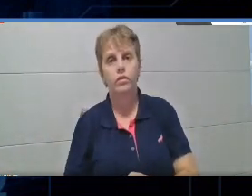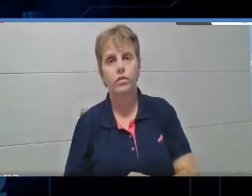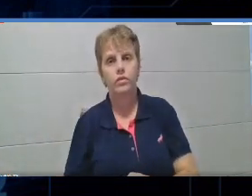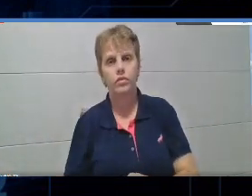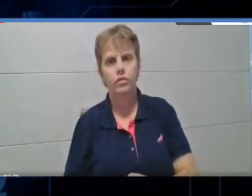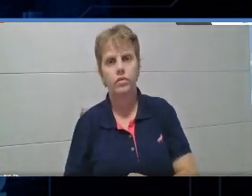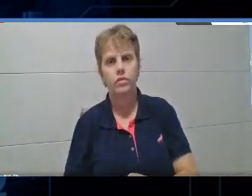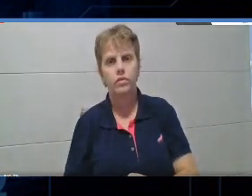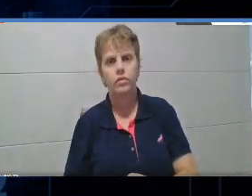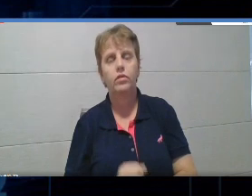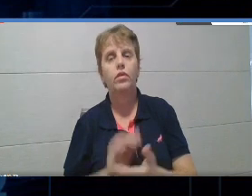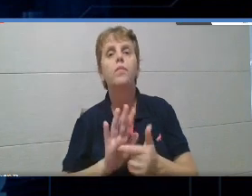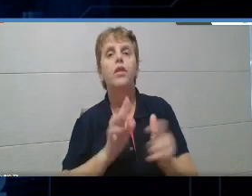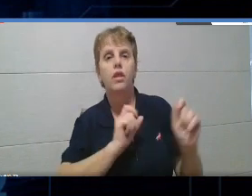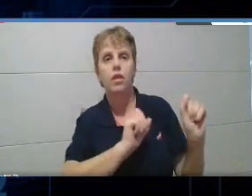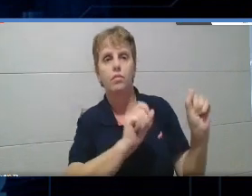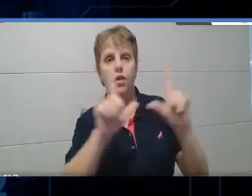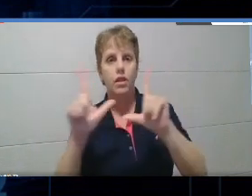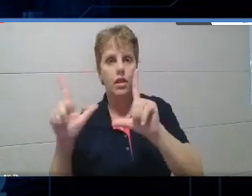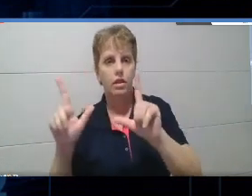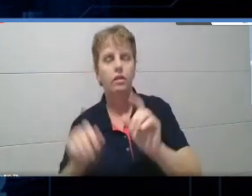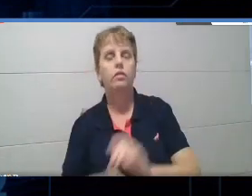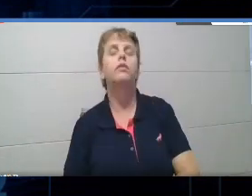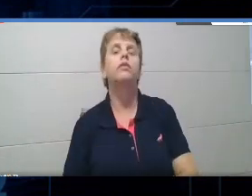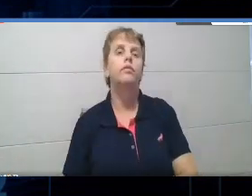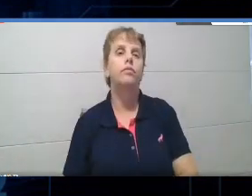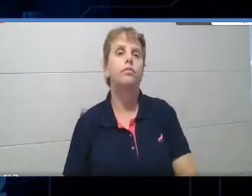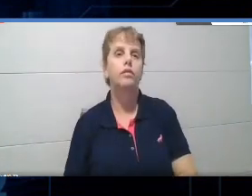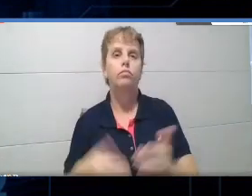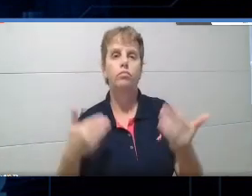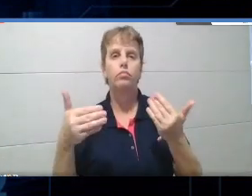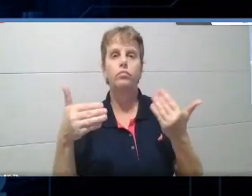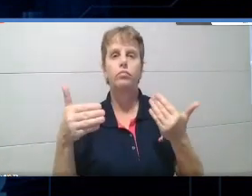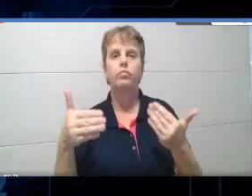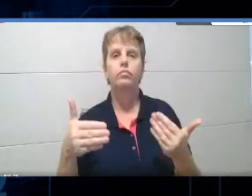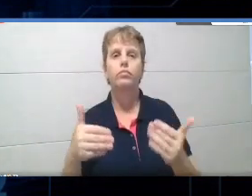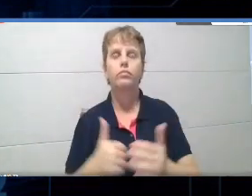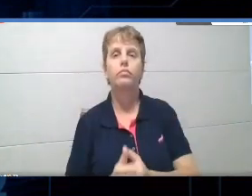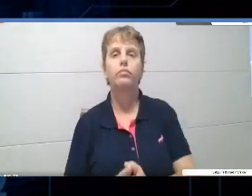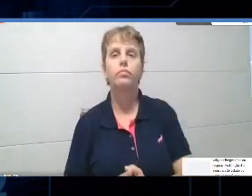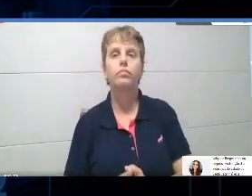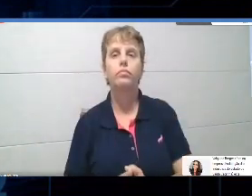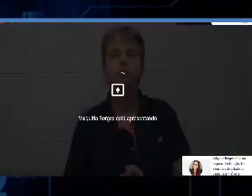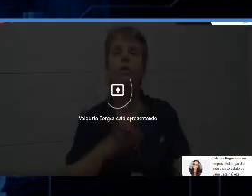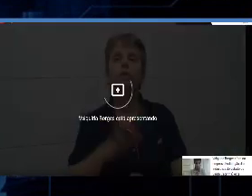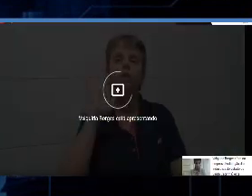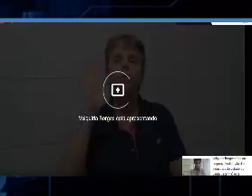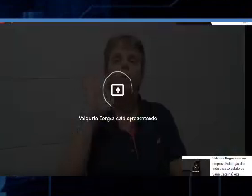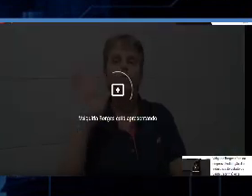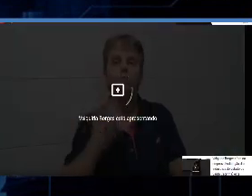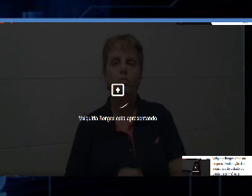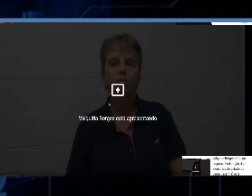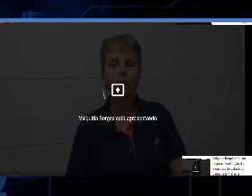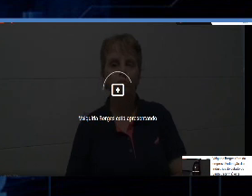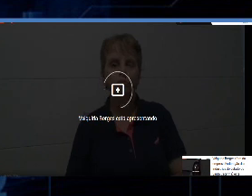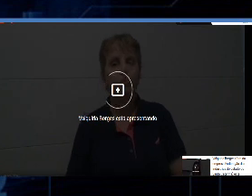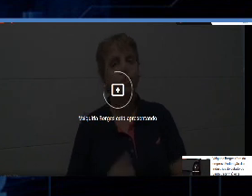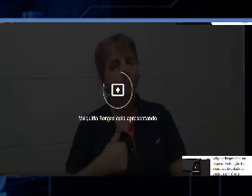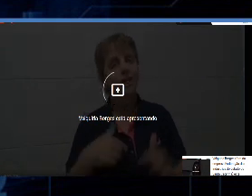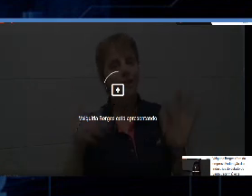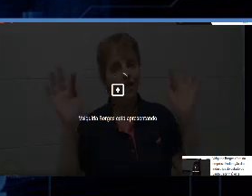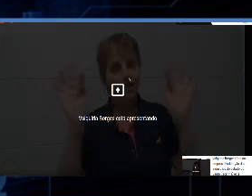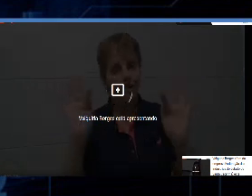vou mostrar aqui a minha tela pra vocês, pra gente conversar um pouquinho com algumas reflexões, tô muito feliz